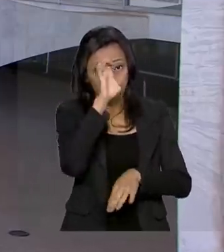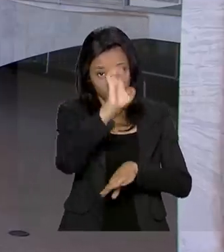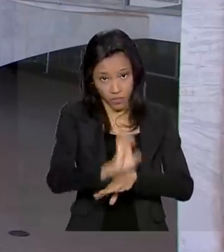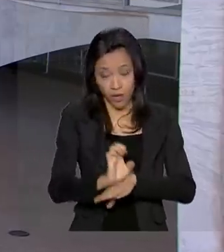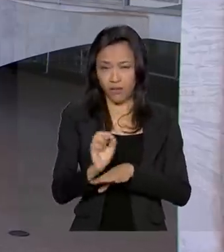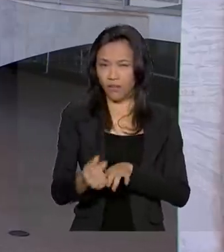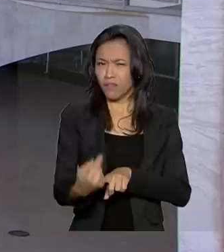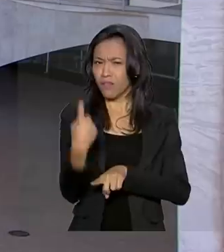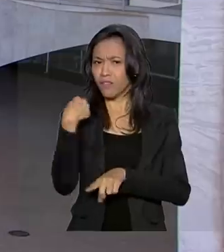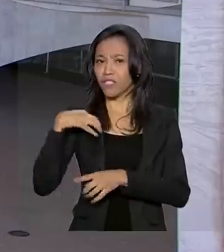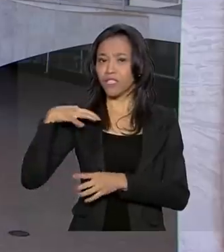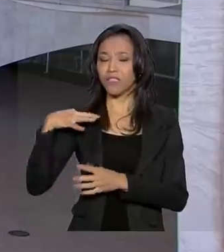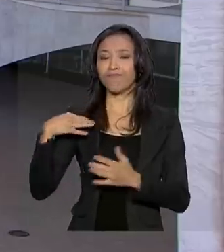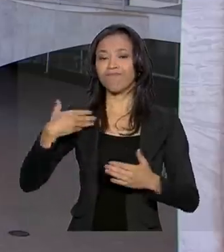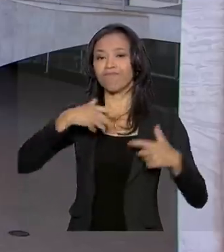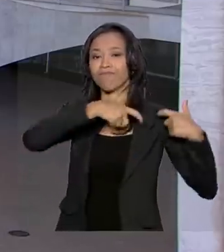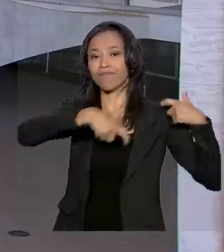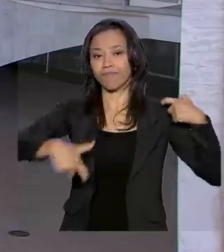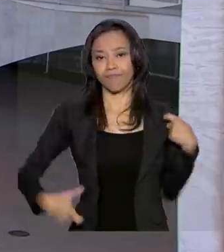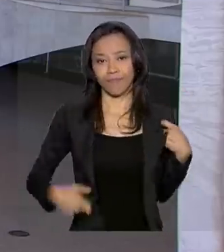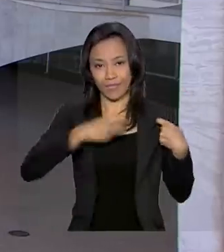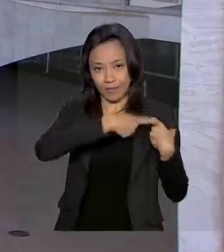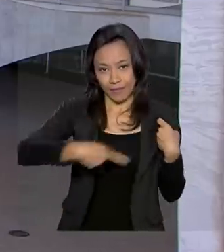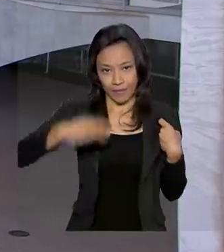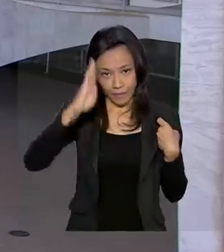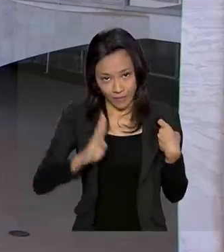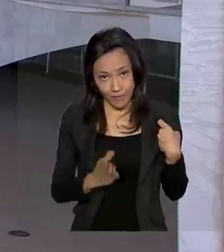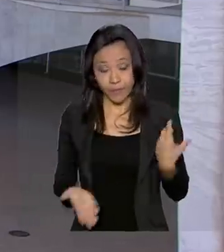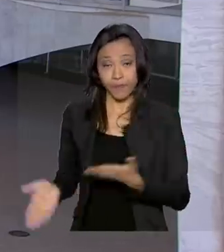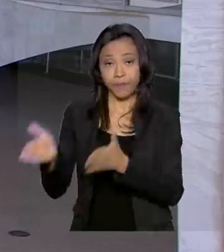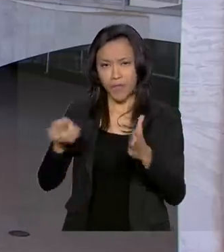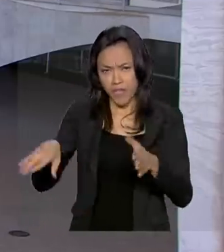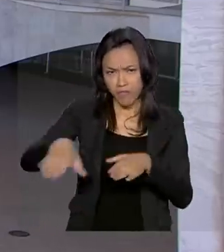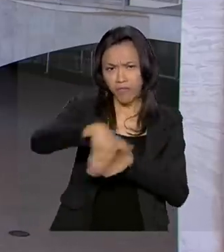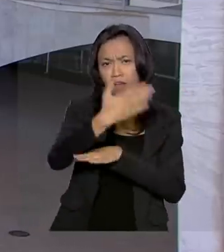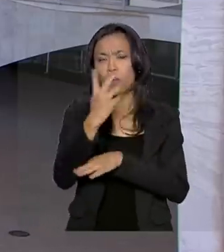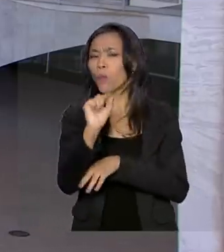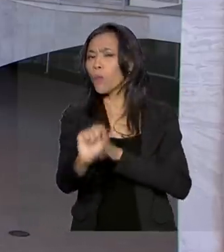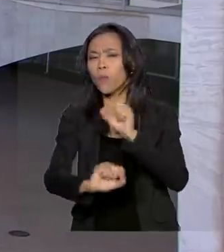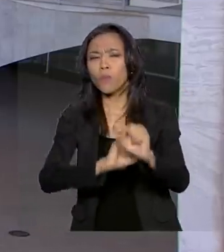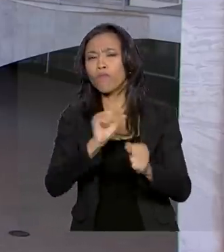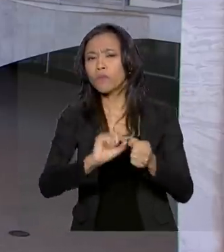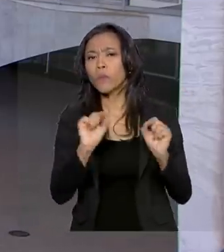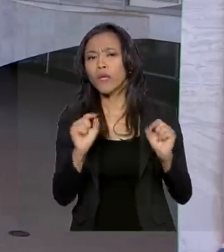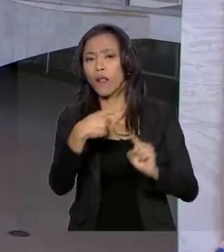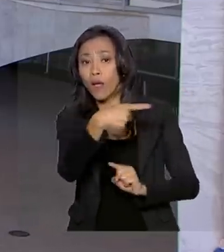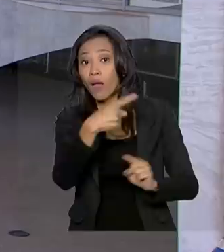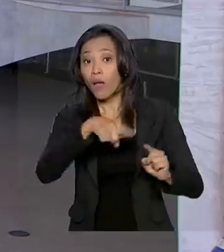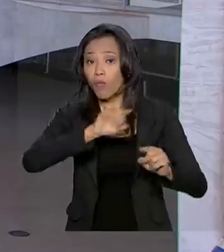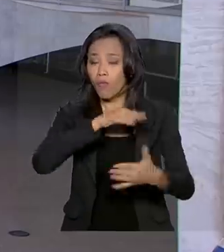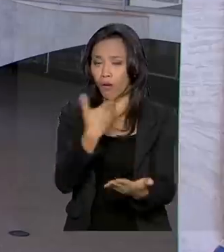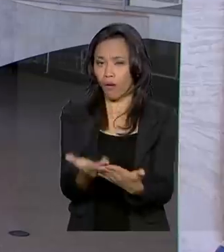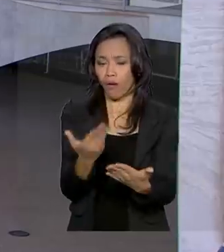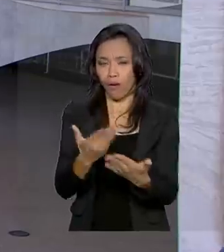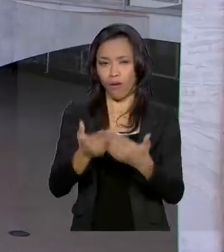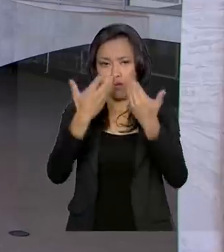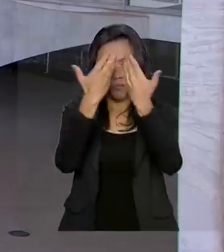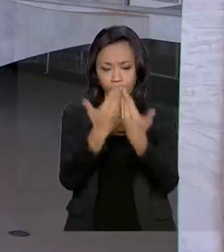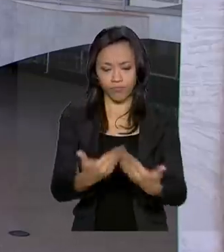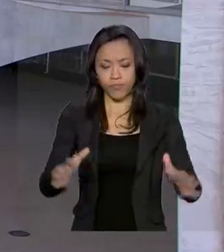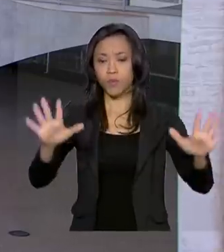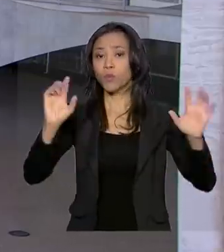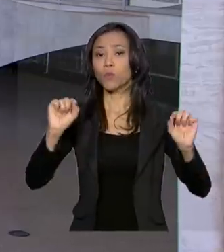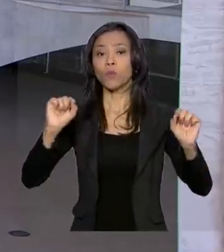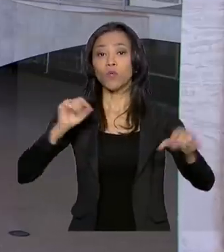que assumiu a presidência da República. O presidente vai participar lá em Florianópolis de uma aula magna do curso de formação